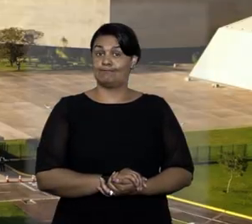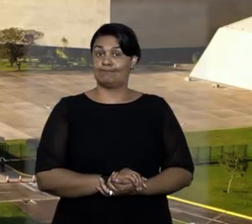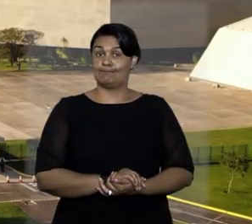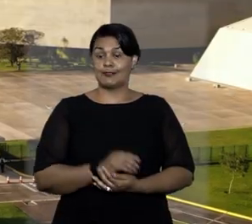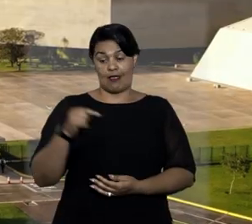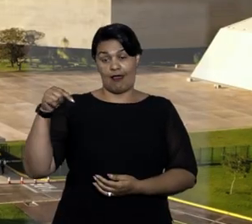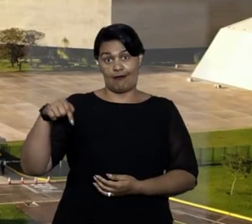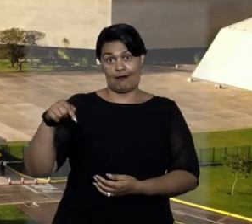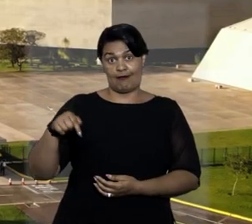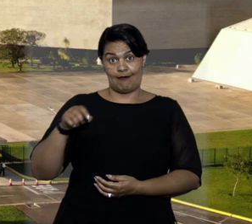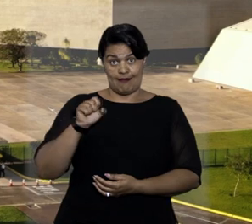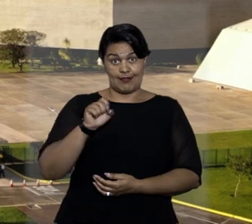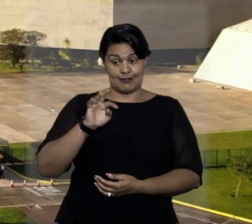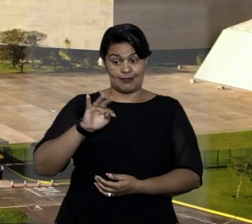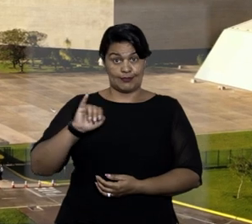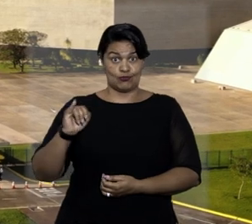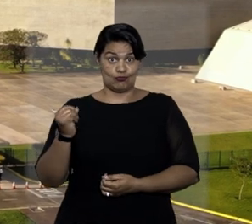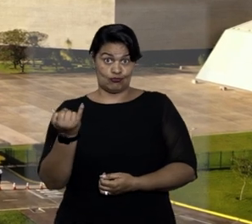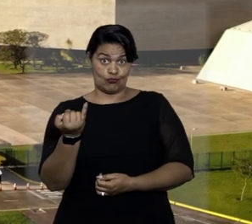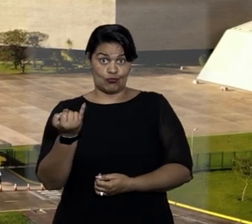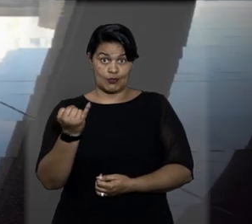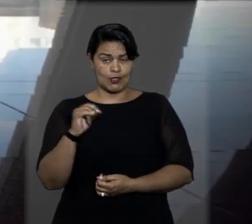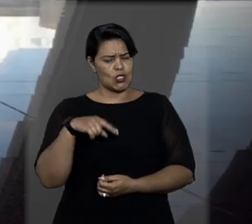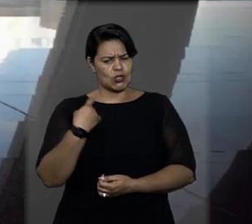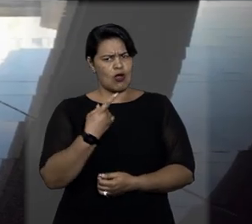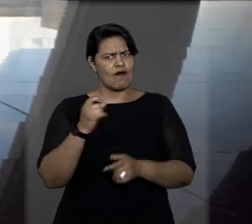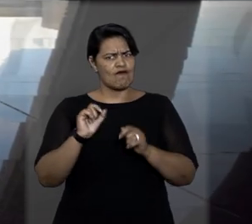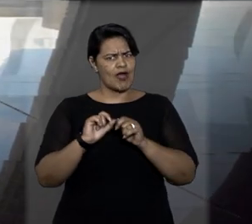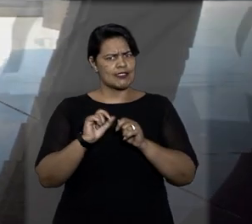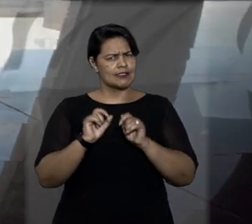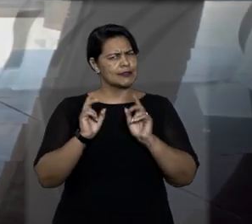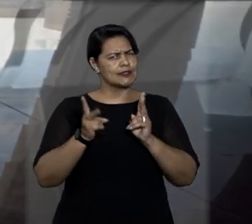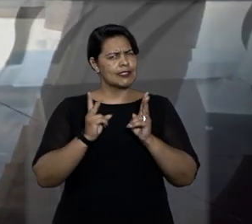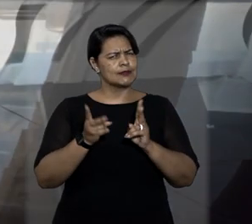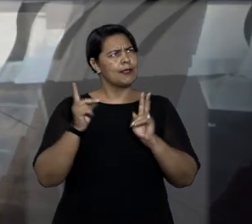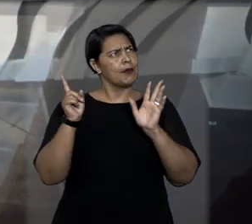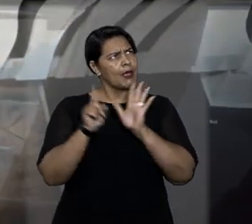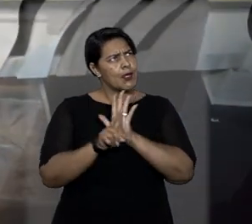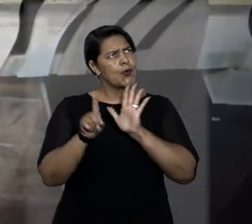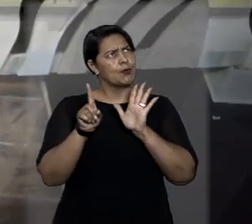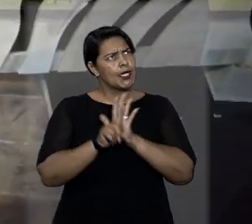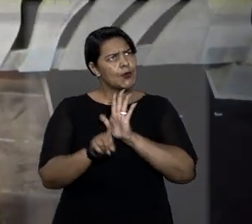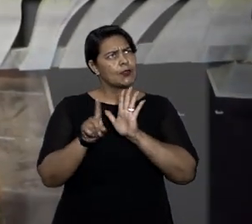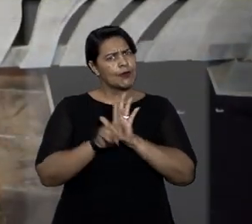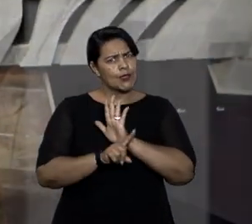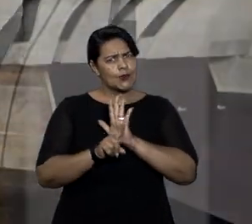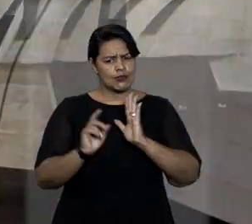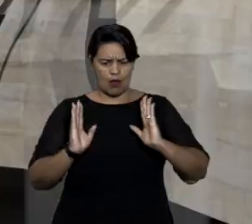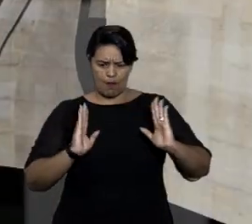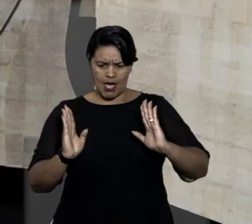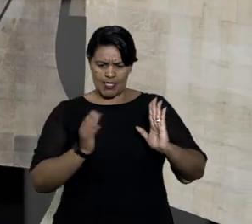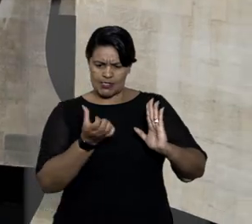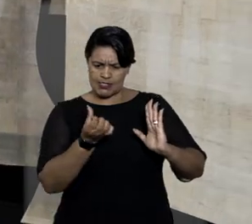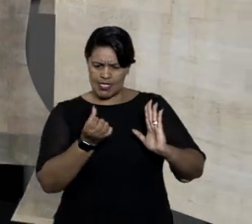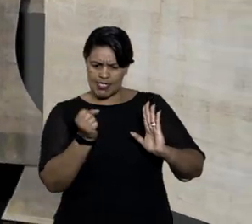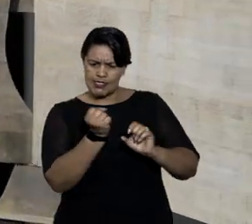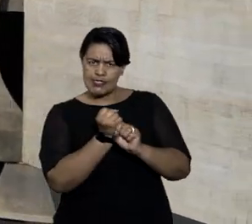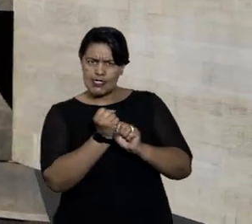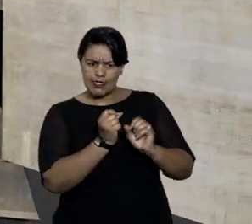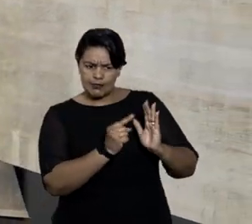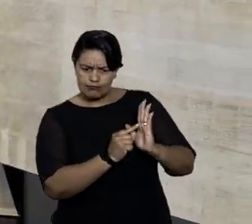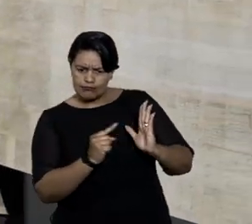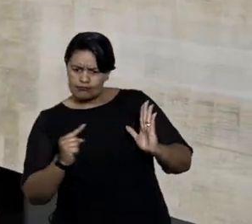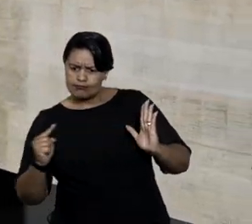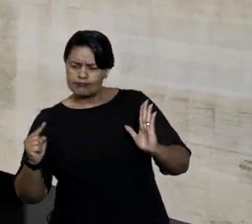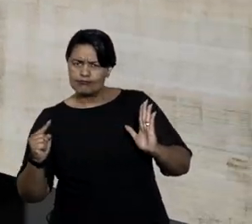Aqui, no Superior Tribunal de Justiça, fazemos essa pergunta a cada seis anos. Afinal, o que queremos